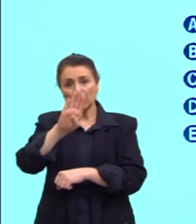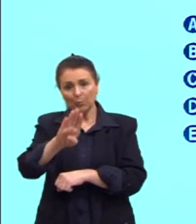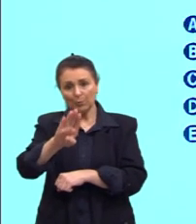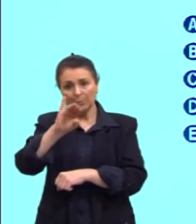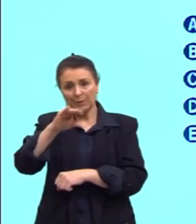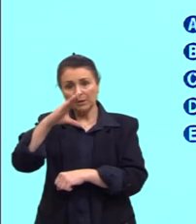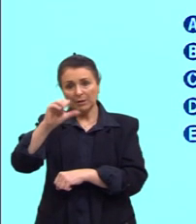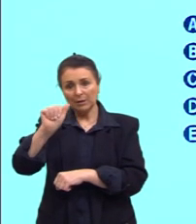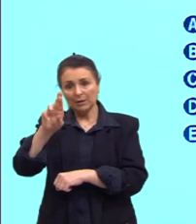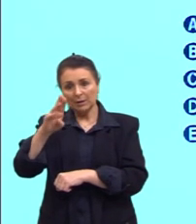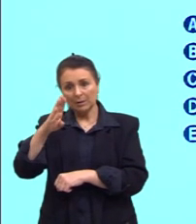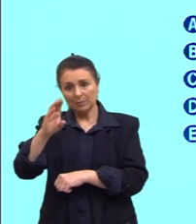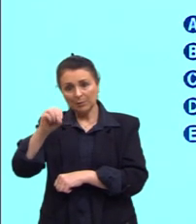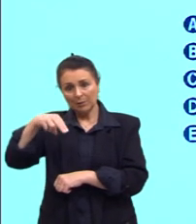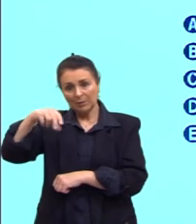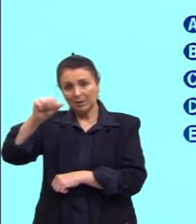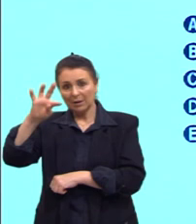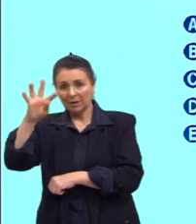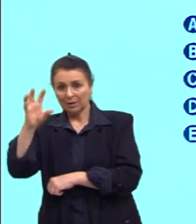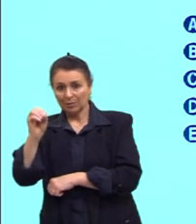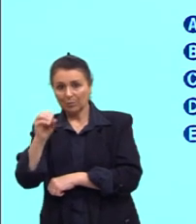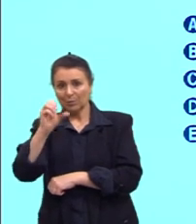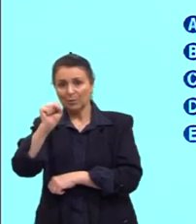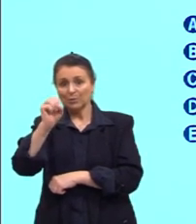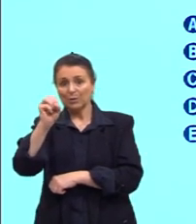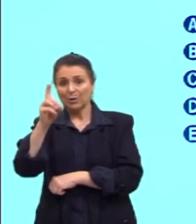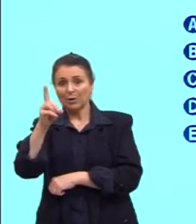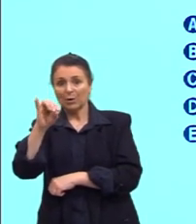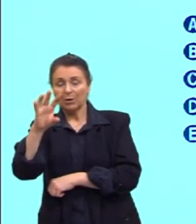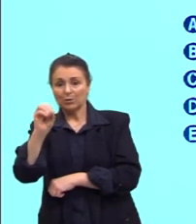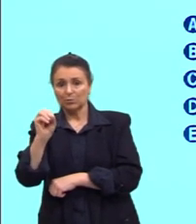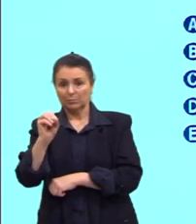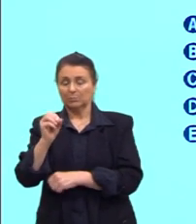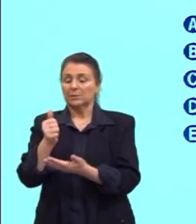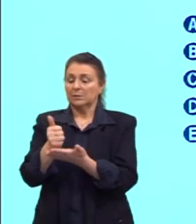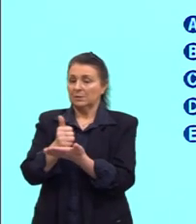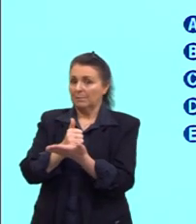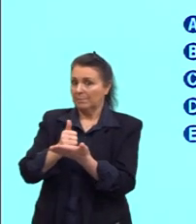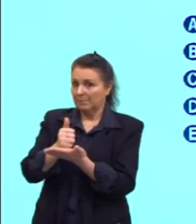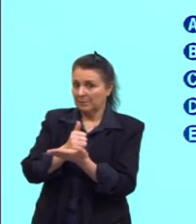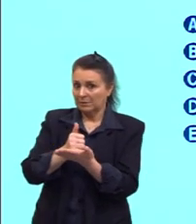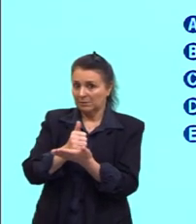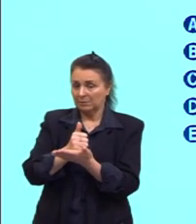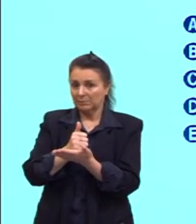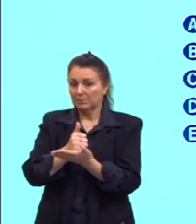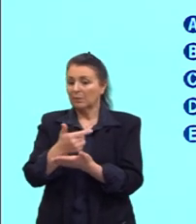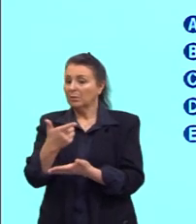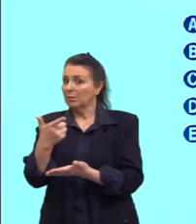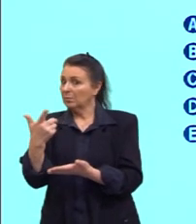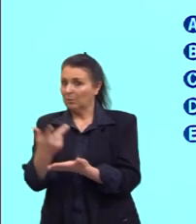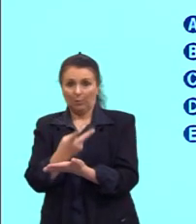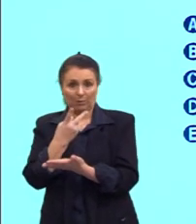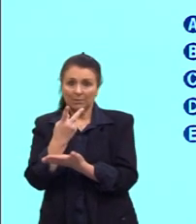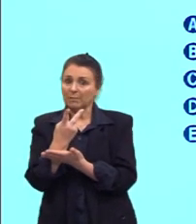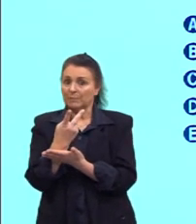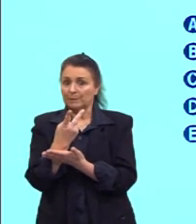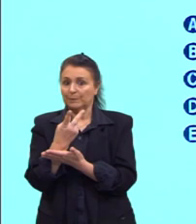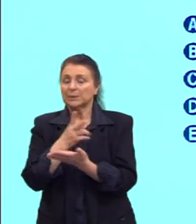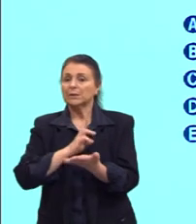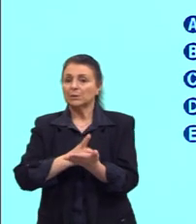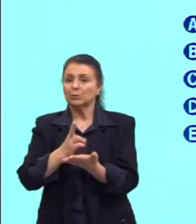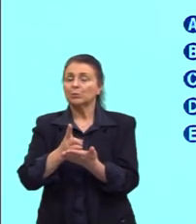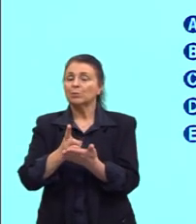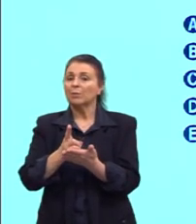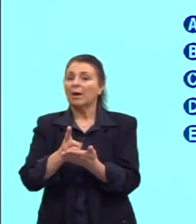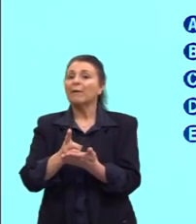excessos de base como bicarbonato. Então, se é básico, não ocorre. Então, continua sendo